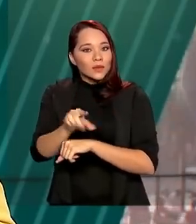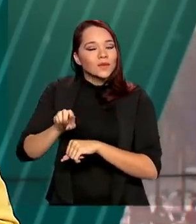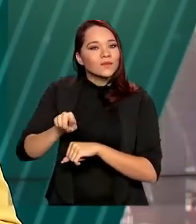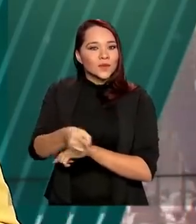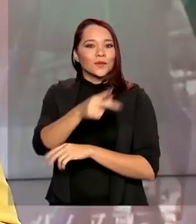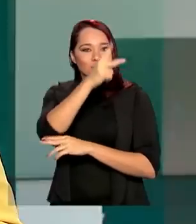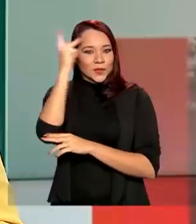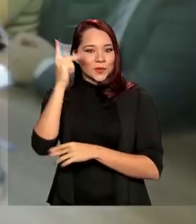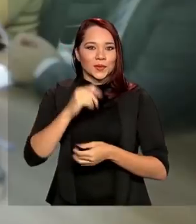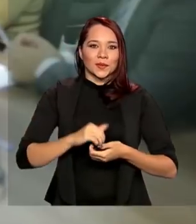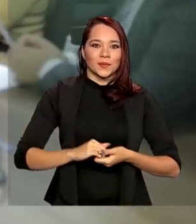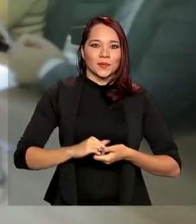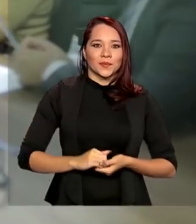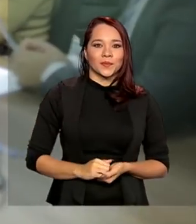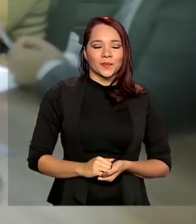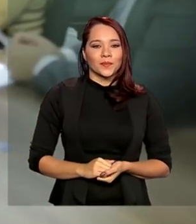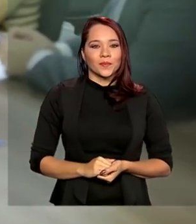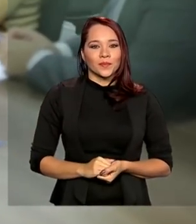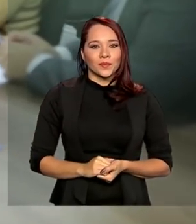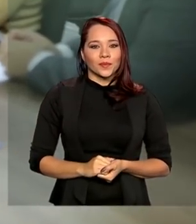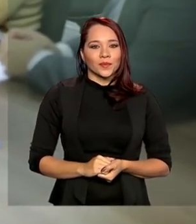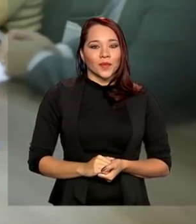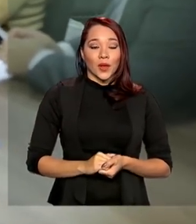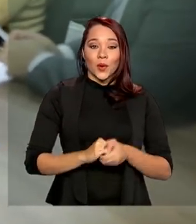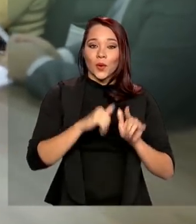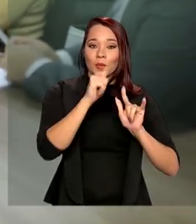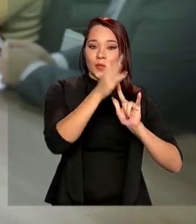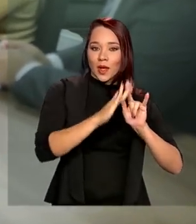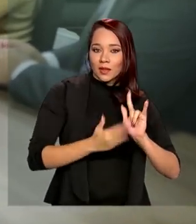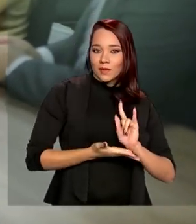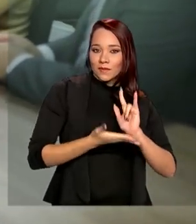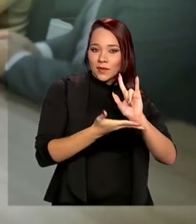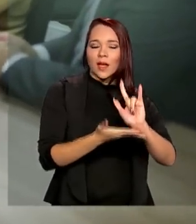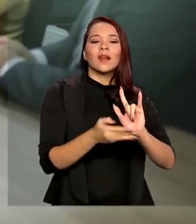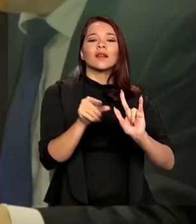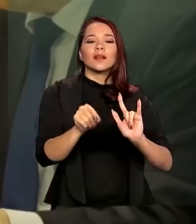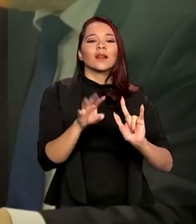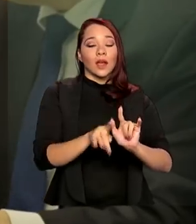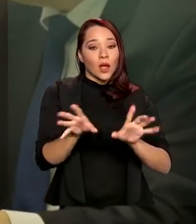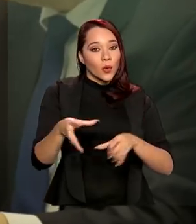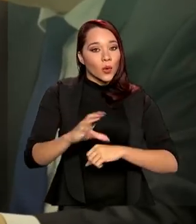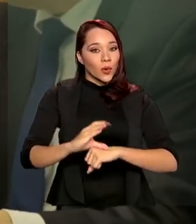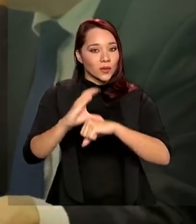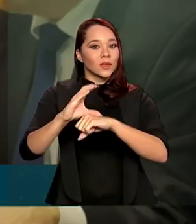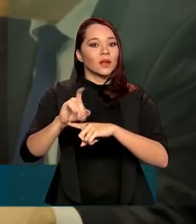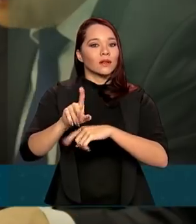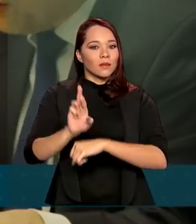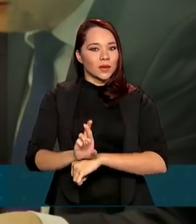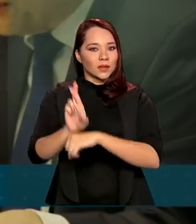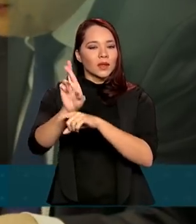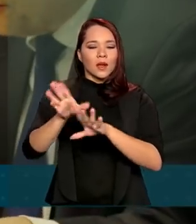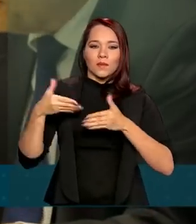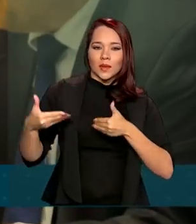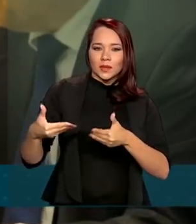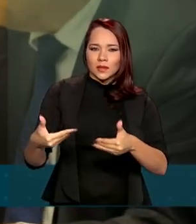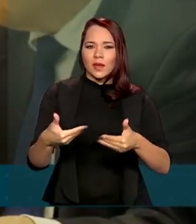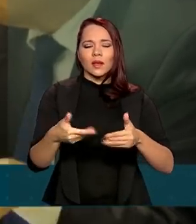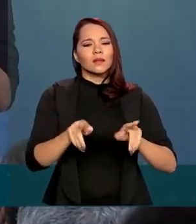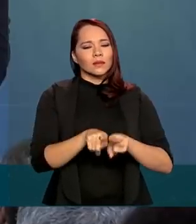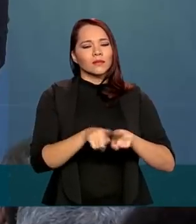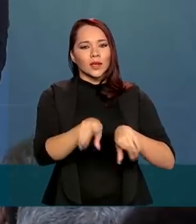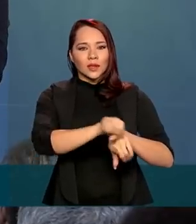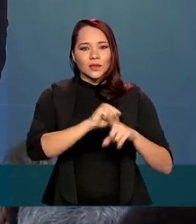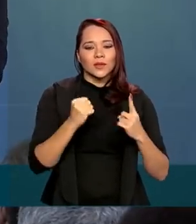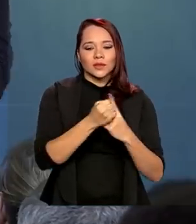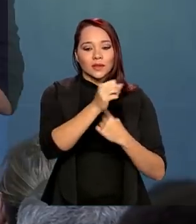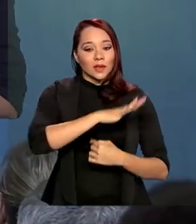mil pessoas. O Pátria Voluntária é conduzido por um conselho, com representantes de ministérios e da sociedade civil.